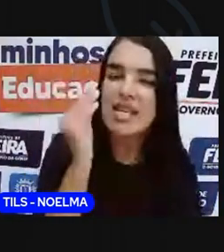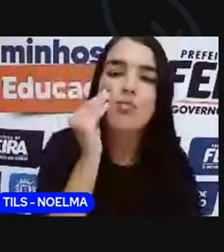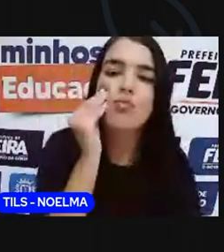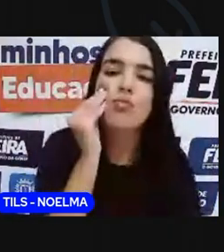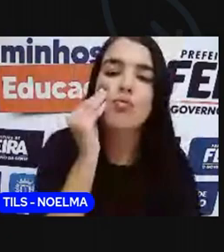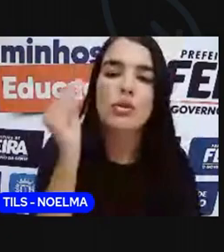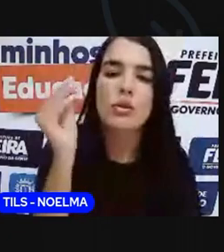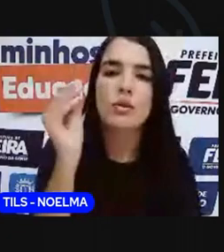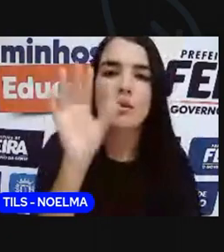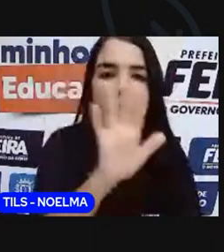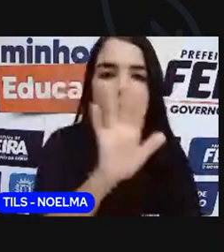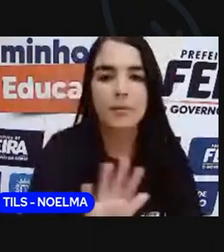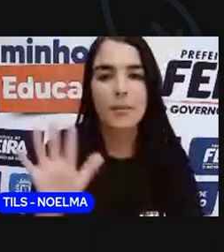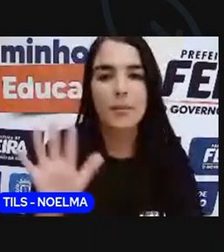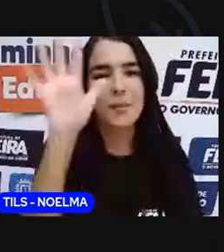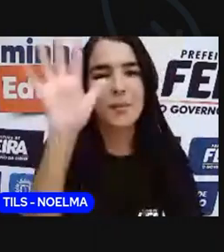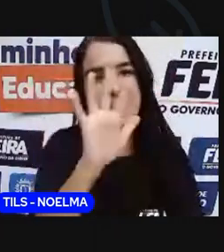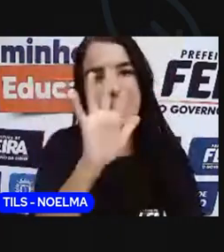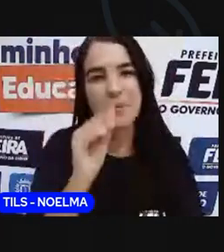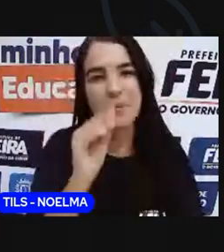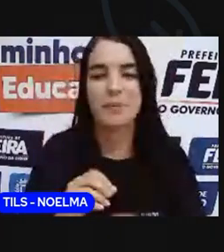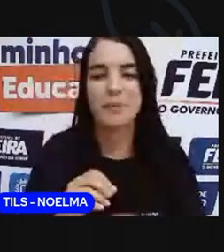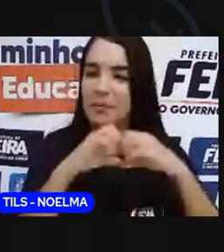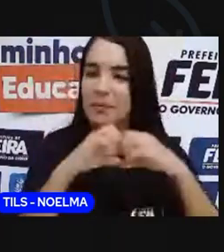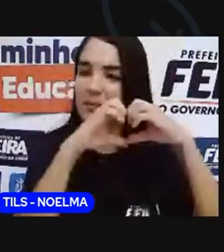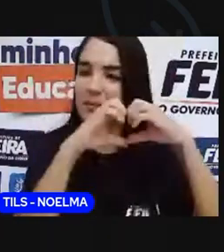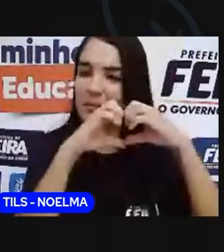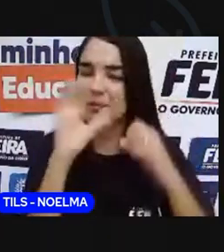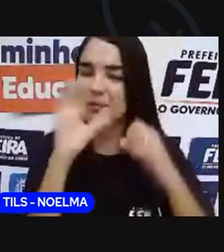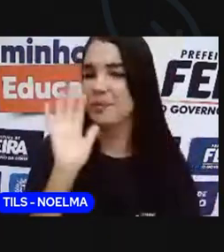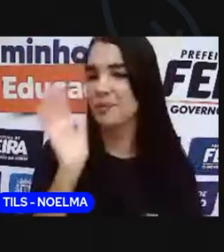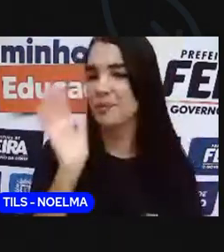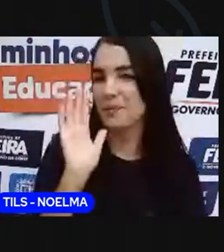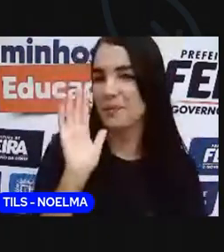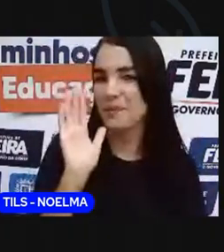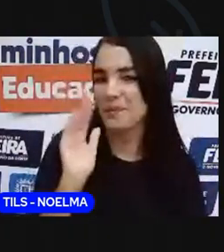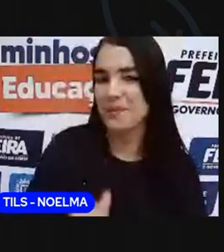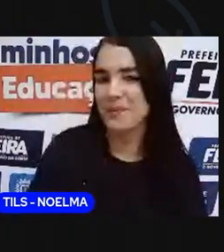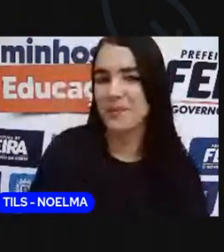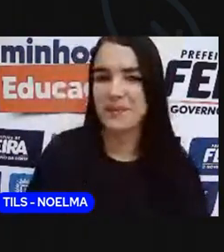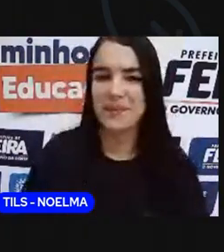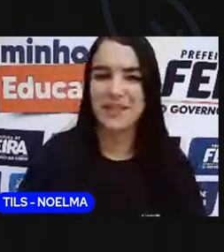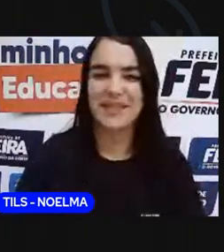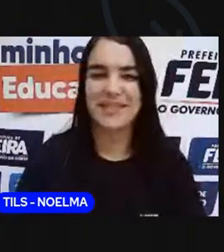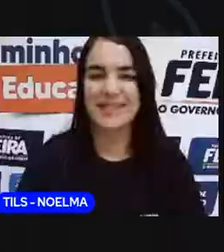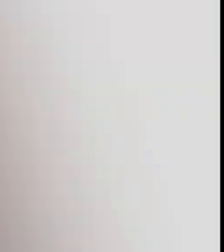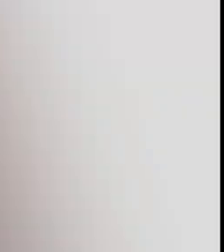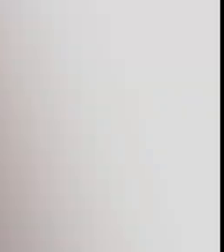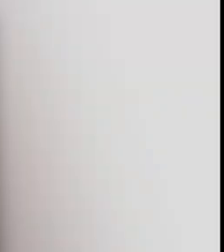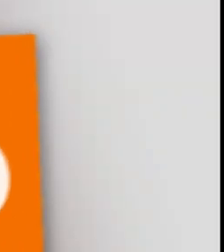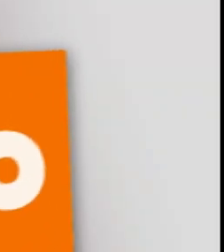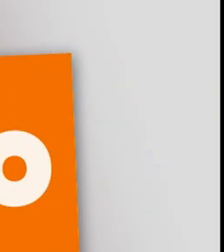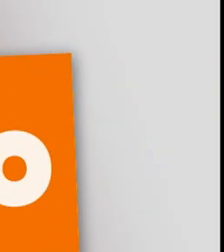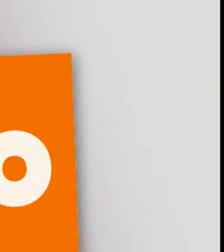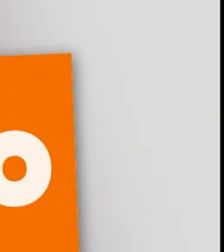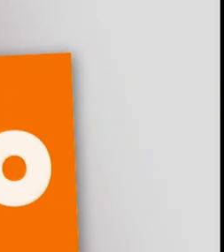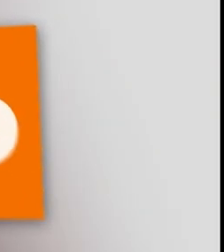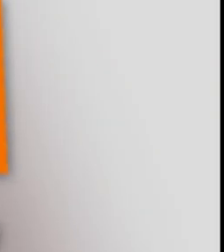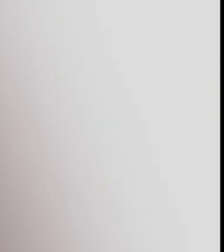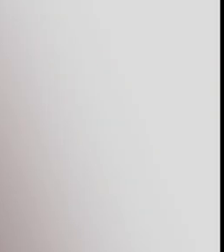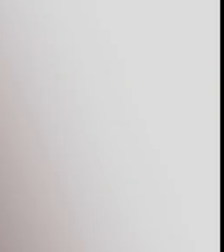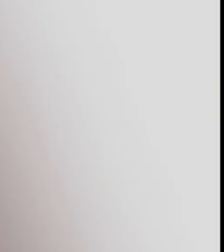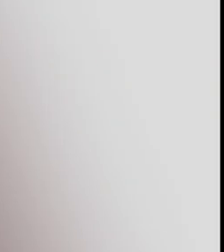Um beijo no coração de cada um de vocês. E até a próxima aula. Tchau! Tchau! Tchau! Tchau!